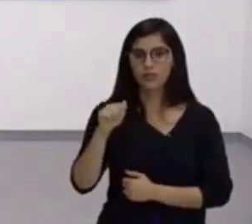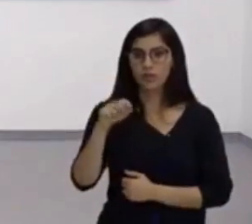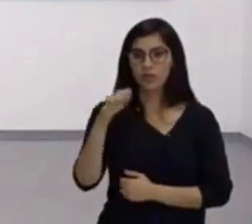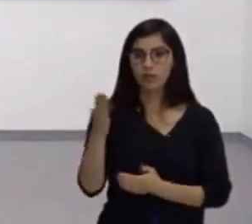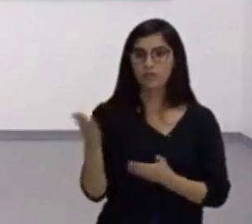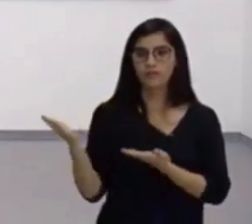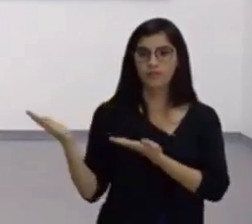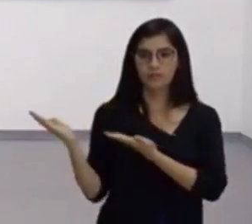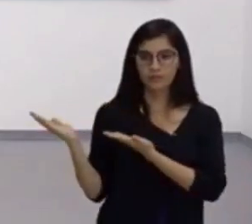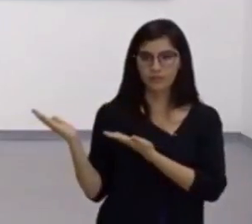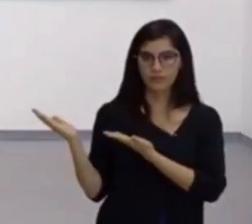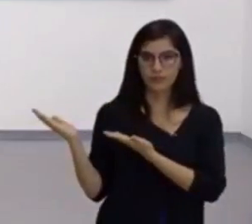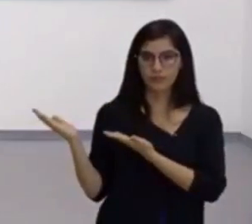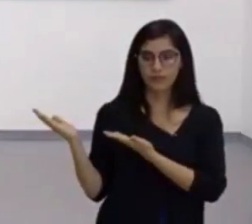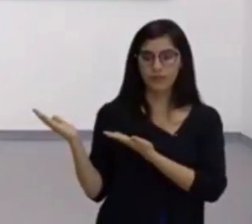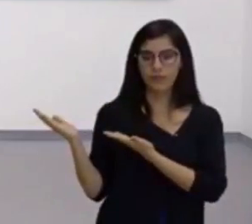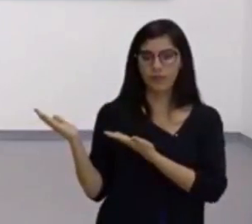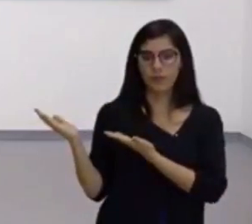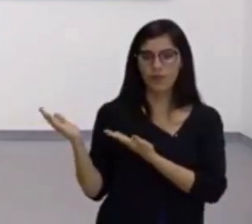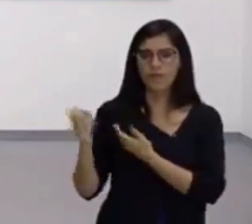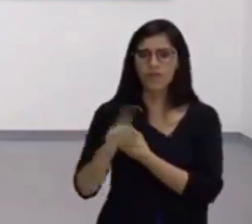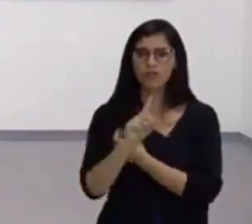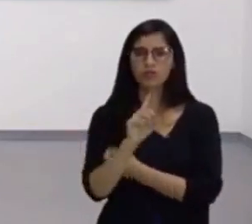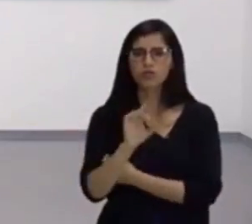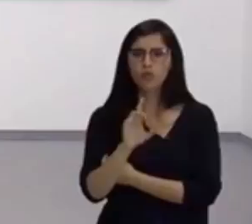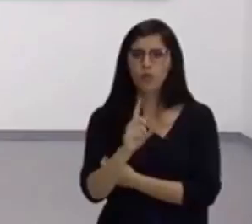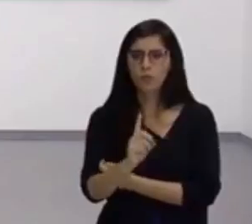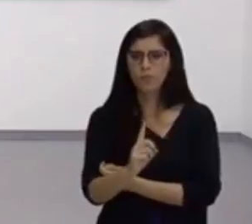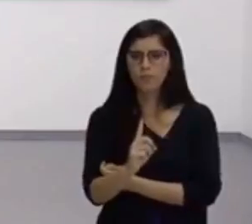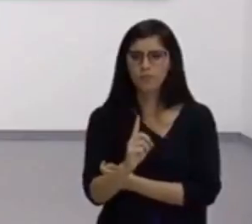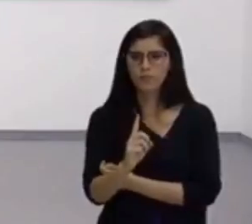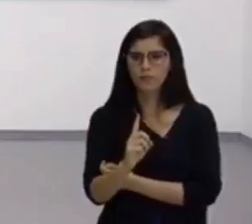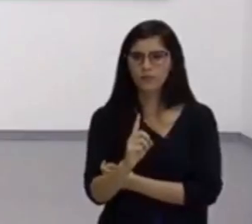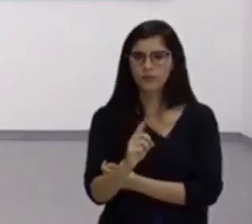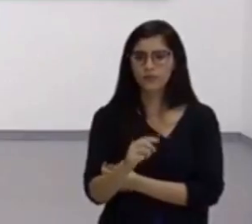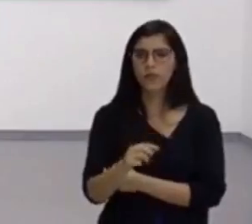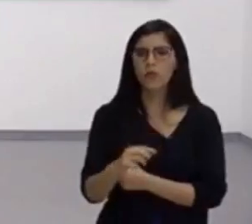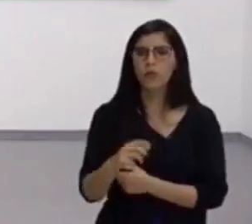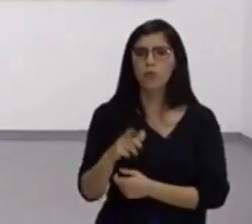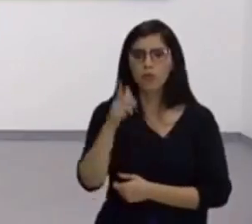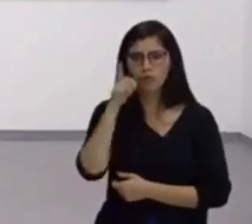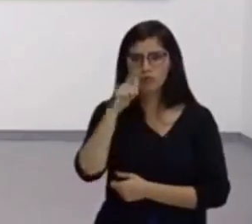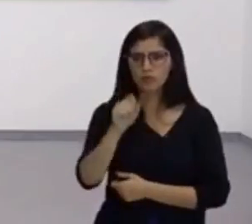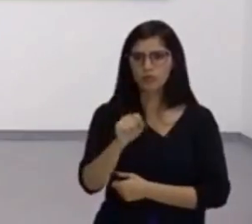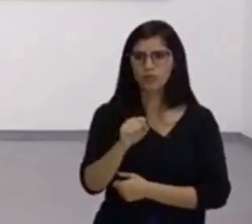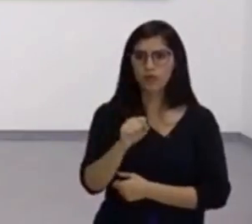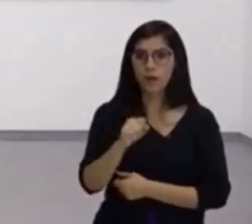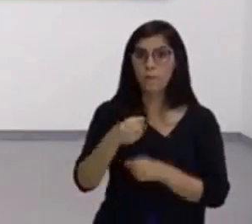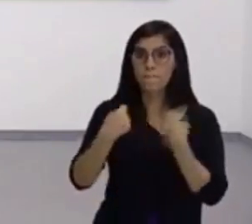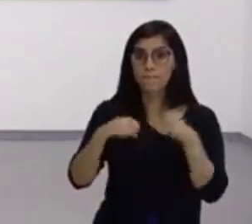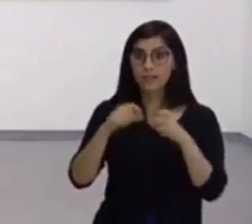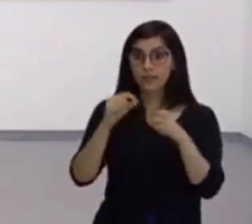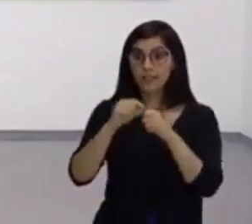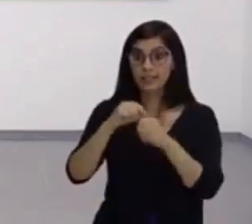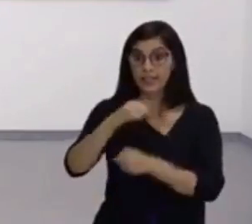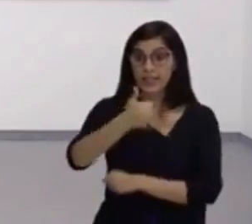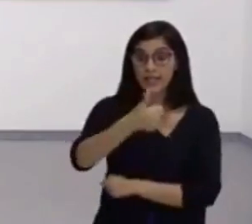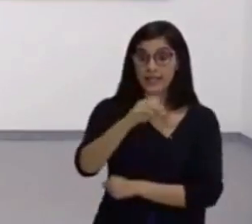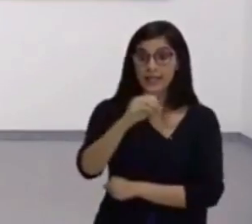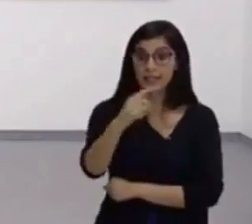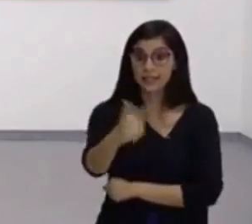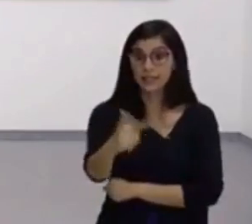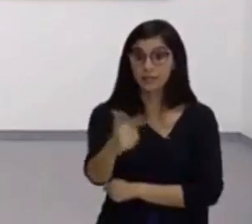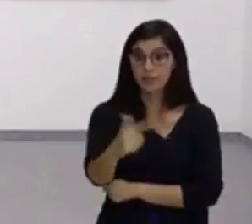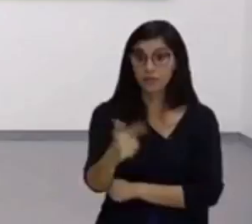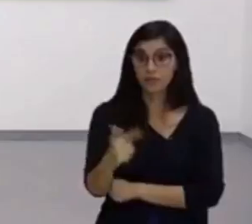única vez, eu consigo trabalhar? Perfeito. Mas vamos lá. Eu preciso fazer isso por 10 vezes. 10 repetições